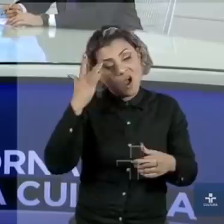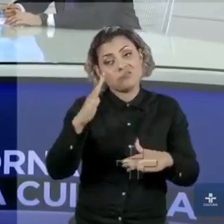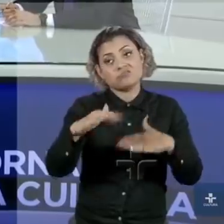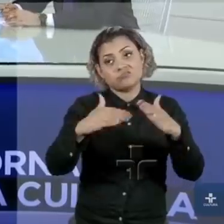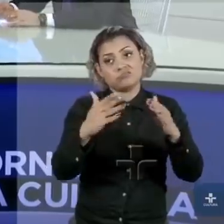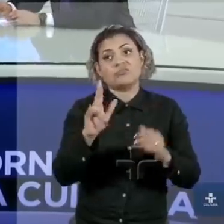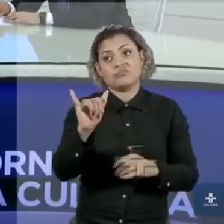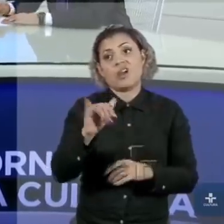visão. Concorda?